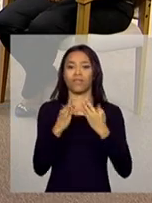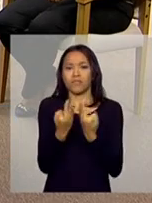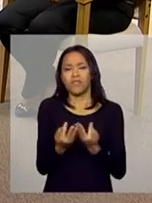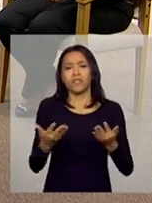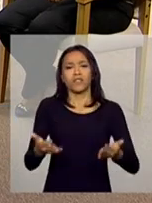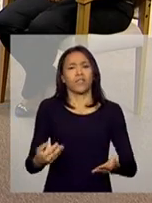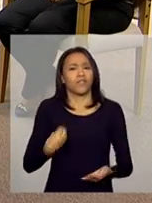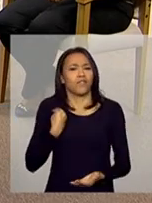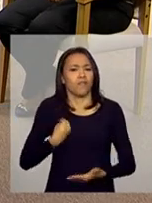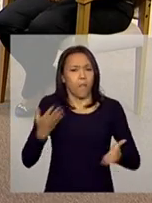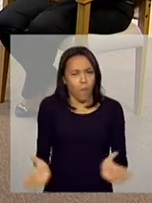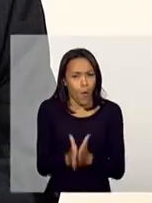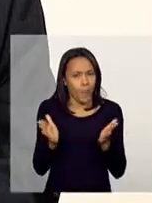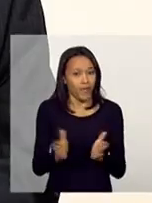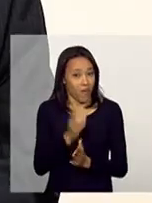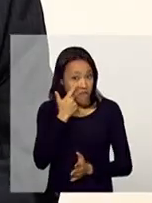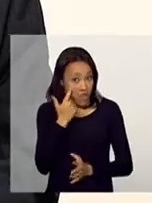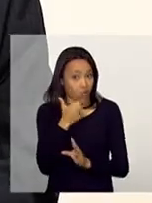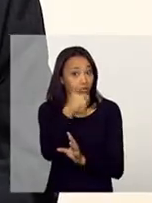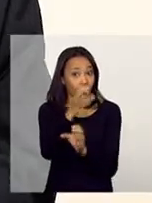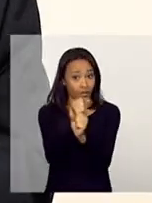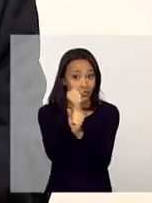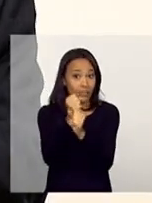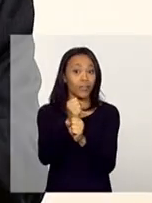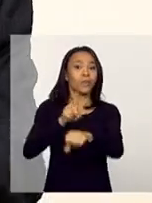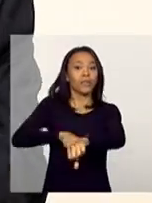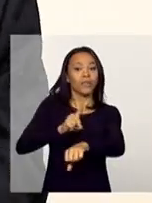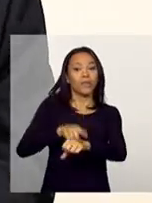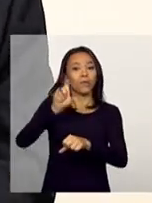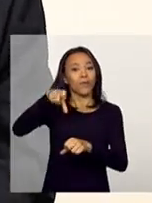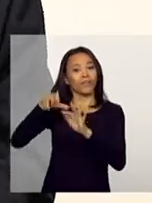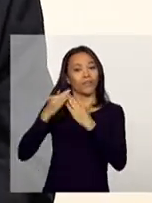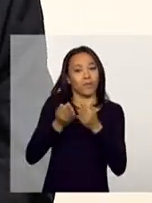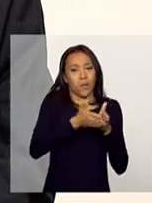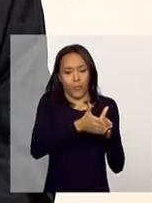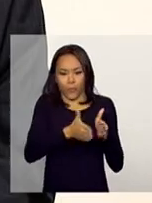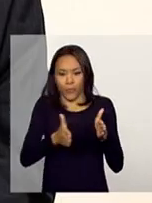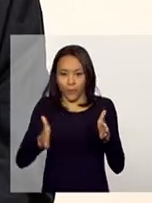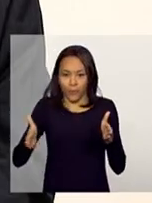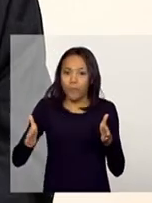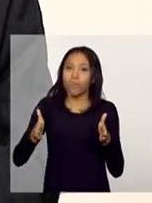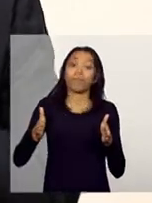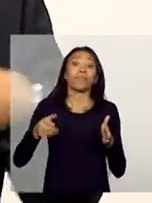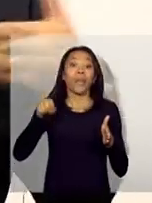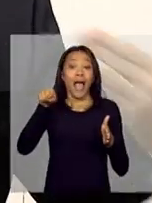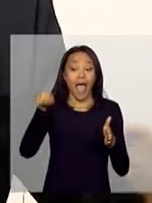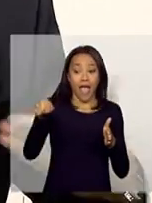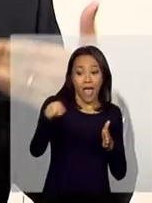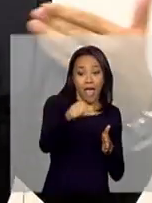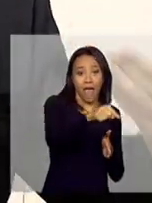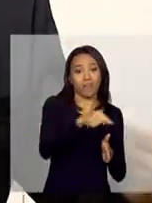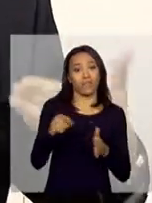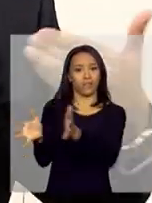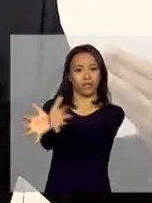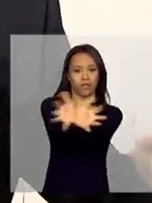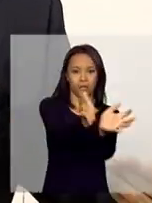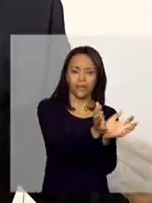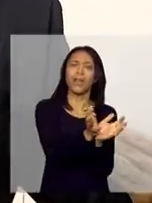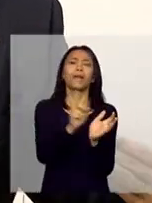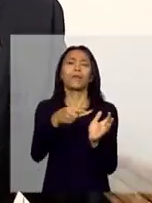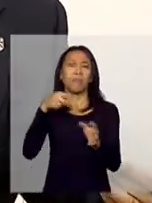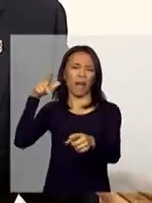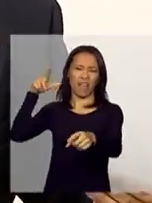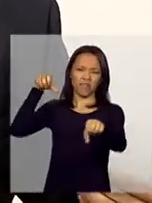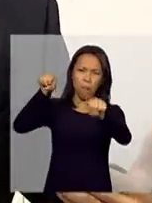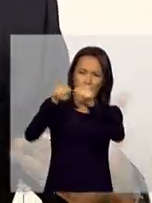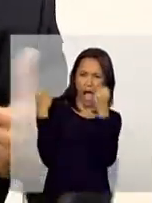Veja bem, né, que nesses 10 anos do Bolsa, as condicionalidades cumprem o papel fundamental para romper esse ciclo de pobreza entre